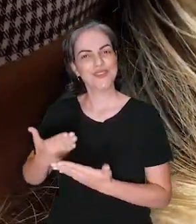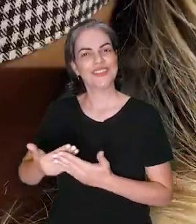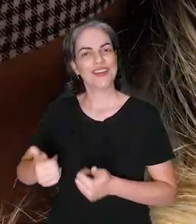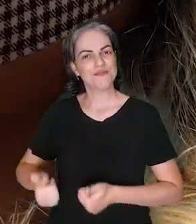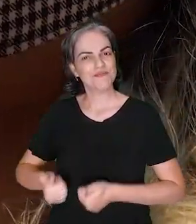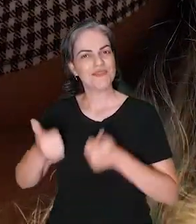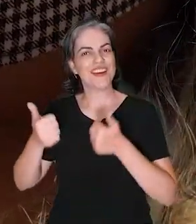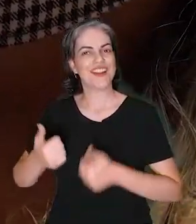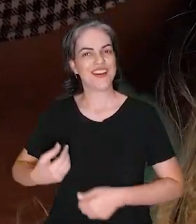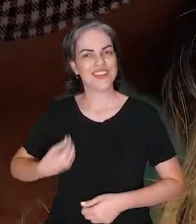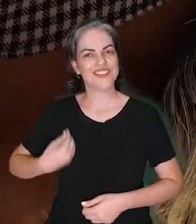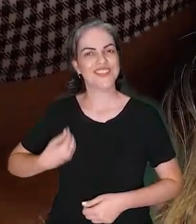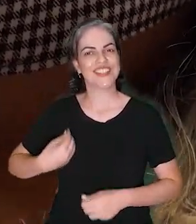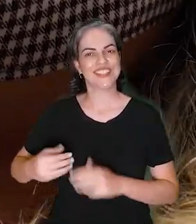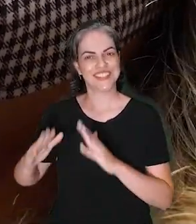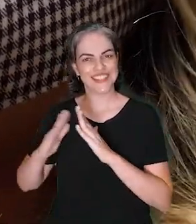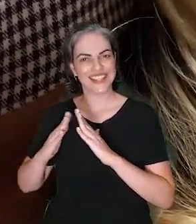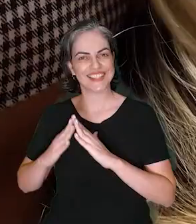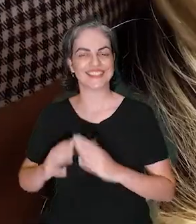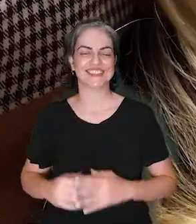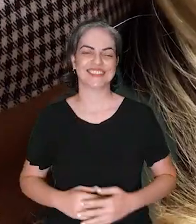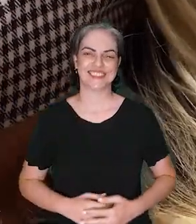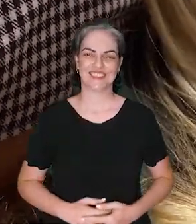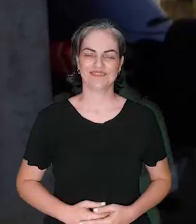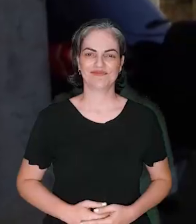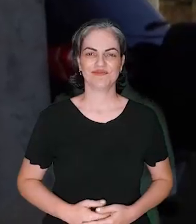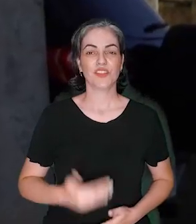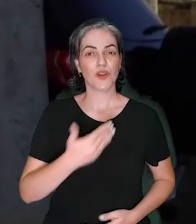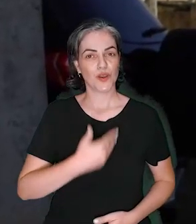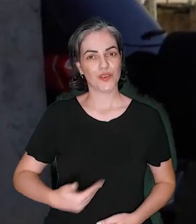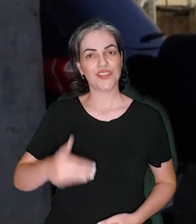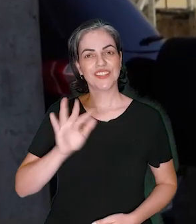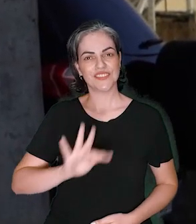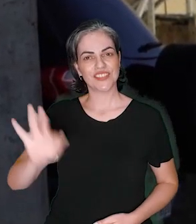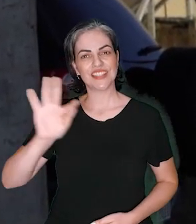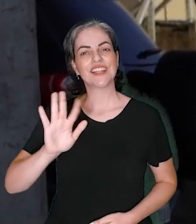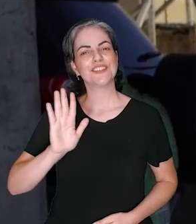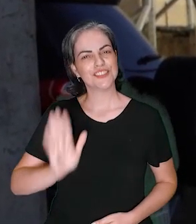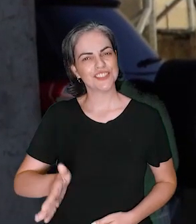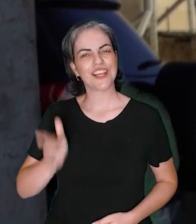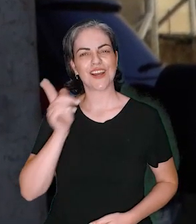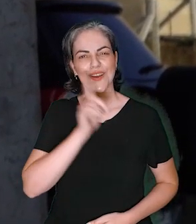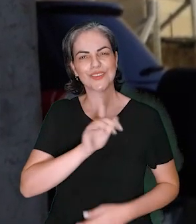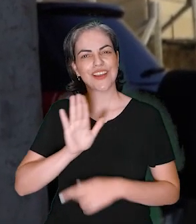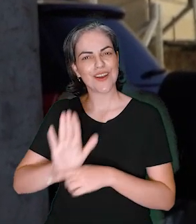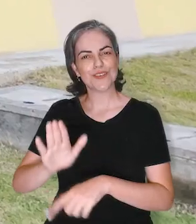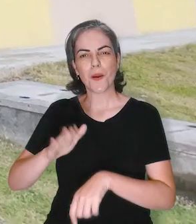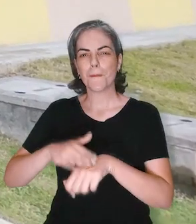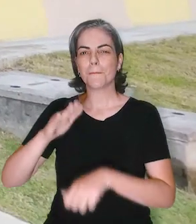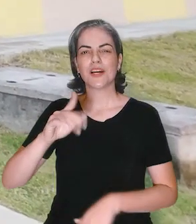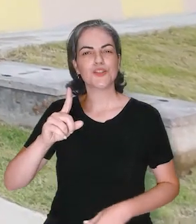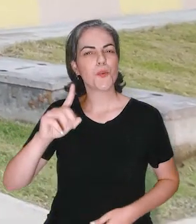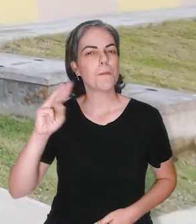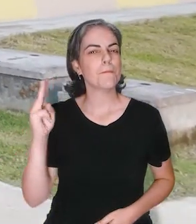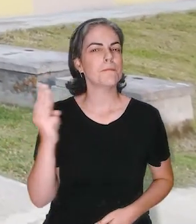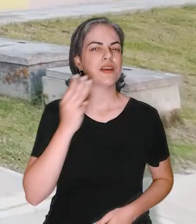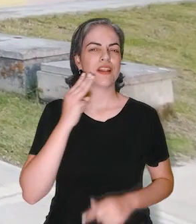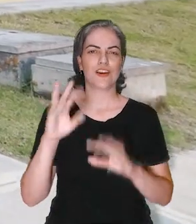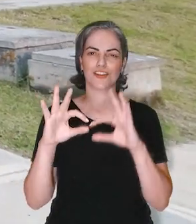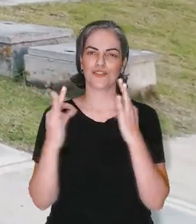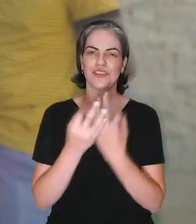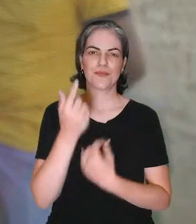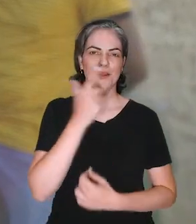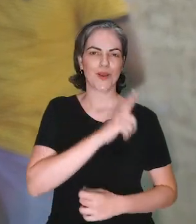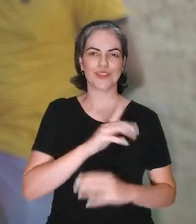tenham uma boa educação, uma boa moradia. O governo federal já possibilitou que mais de um milhão de famílias